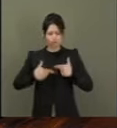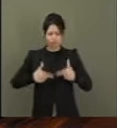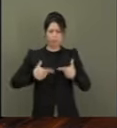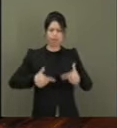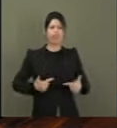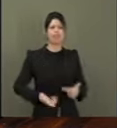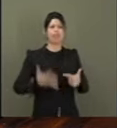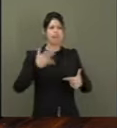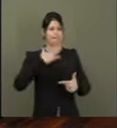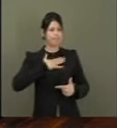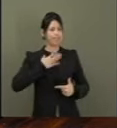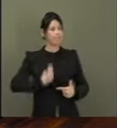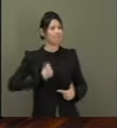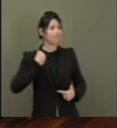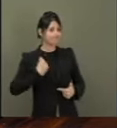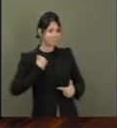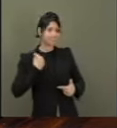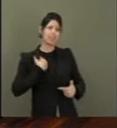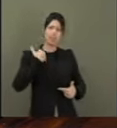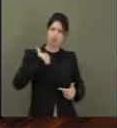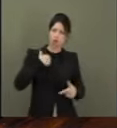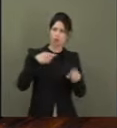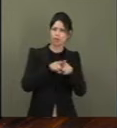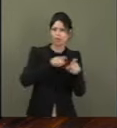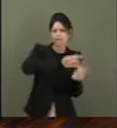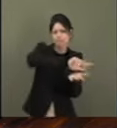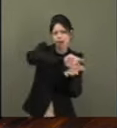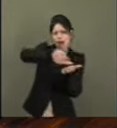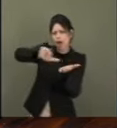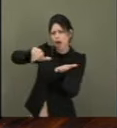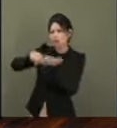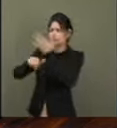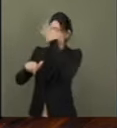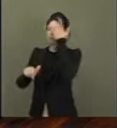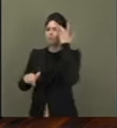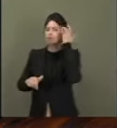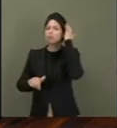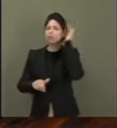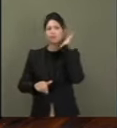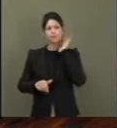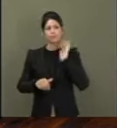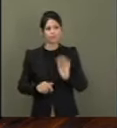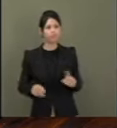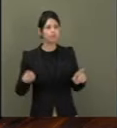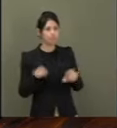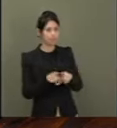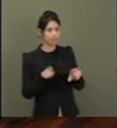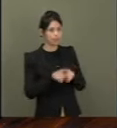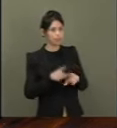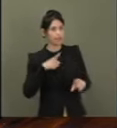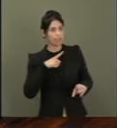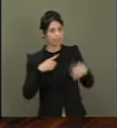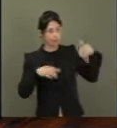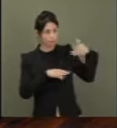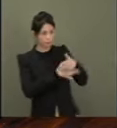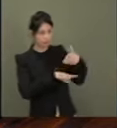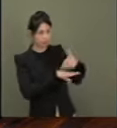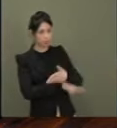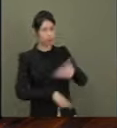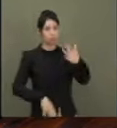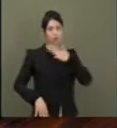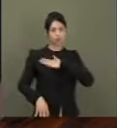minha vida. Não só eu, como tantos outros. Além do presidente Lula, da primeira-dama Janja da Silva,